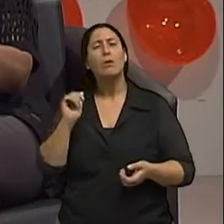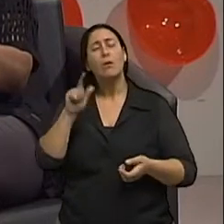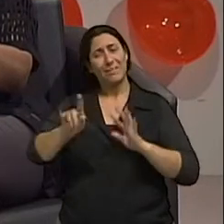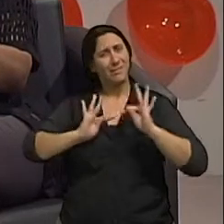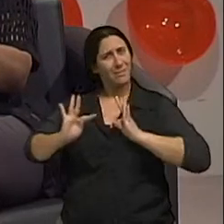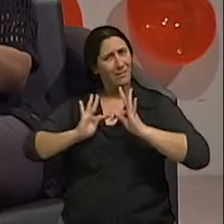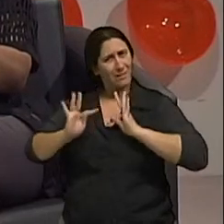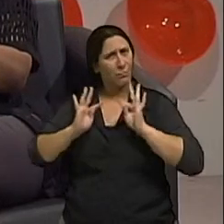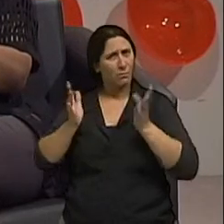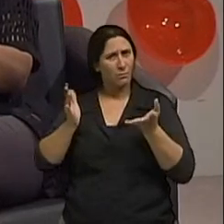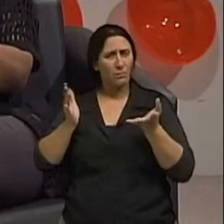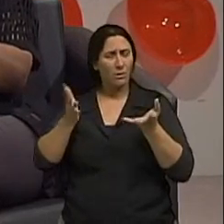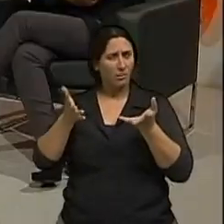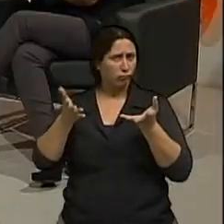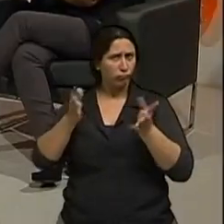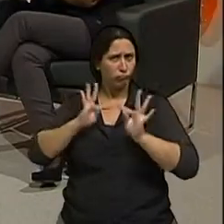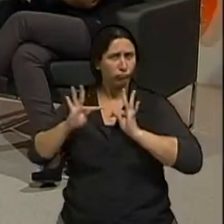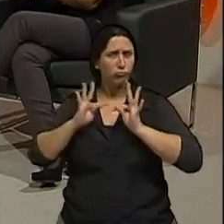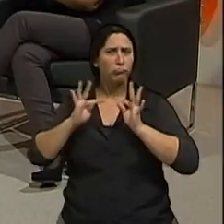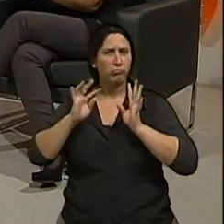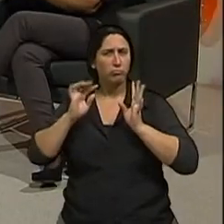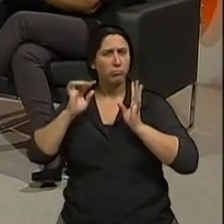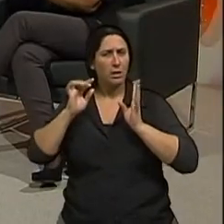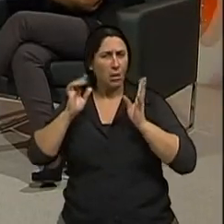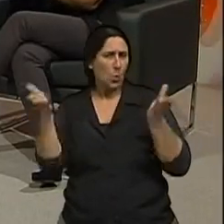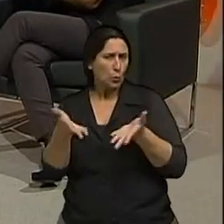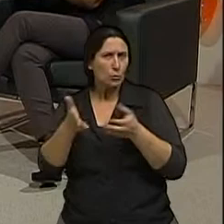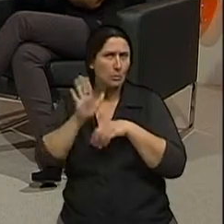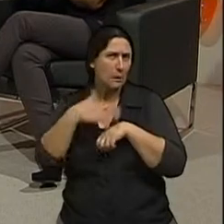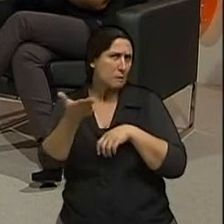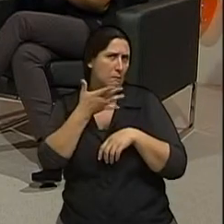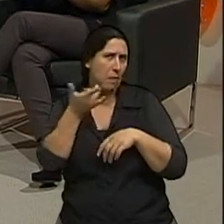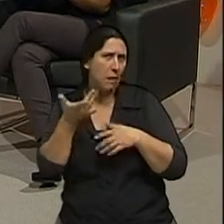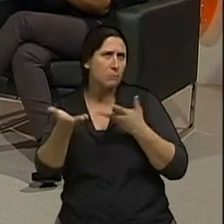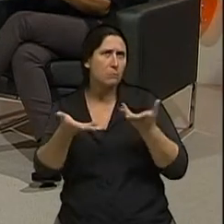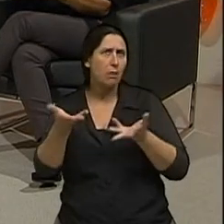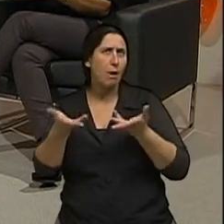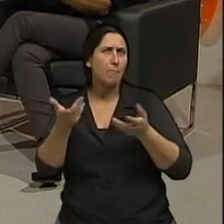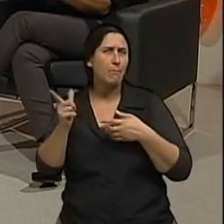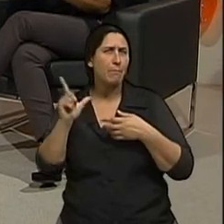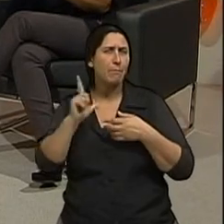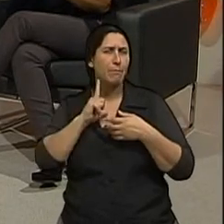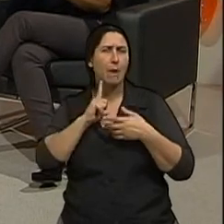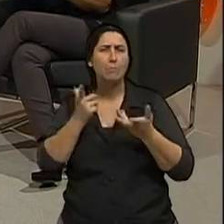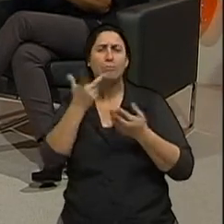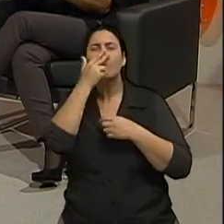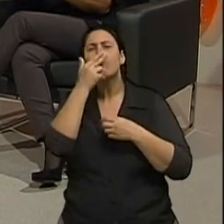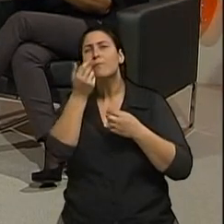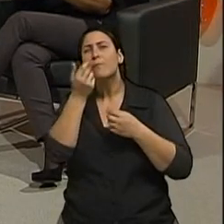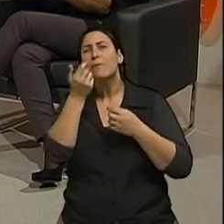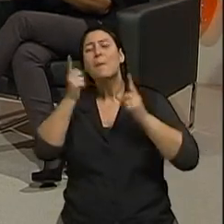tratamentos também estão mais posso dizer facilitados mais simplificados com